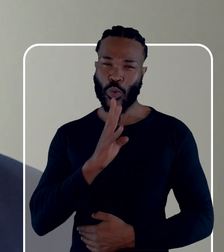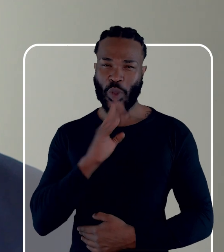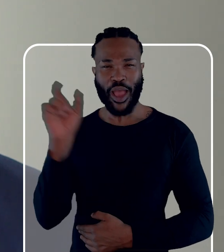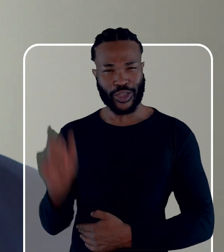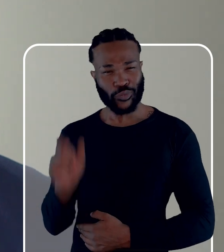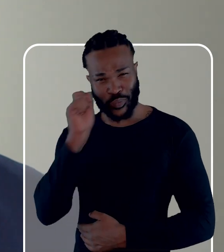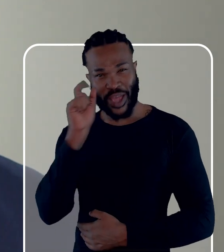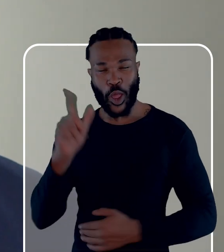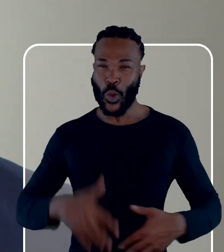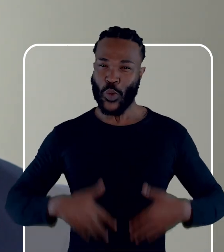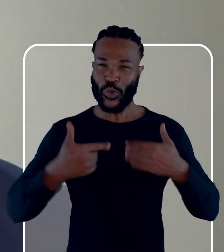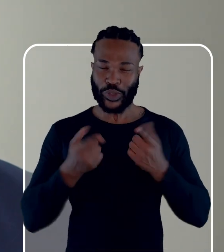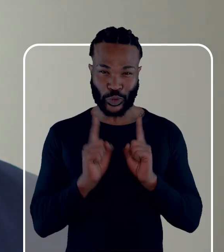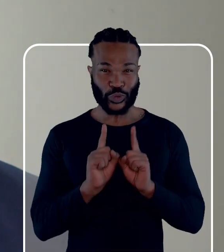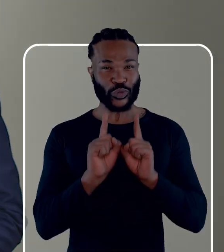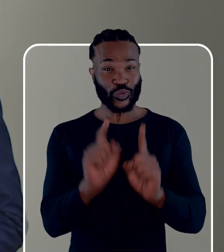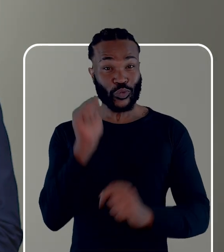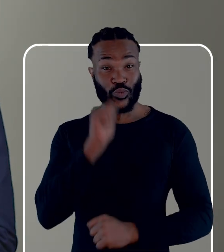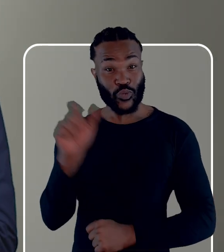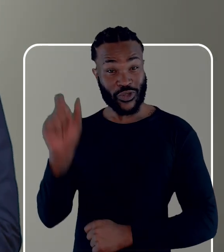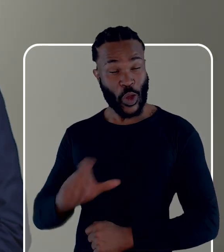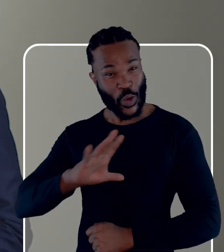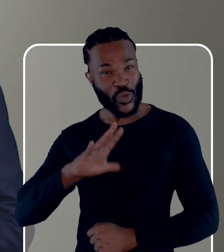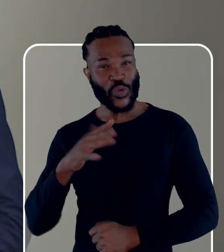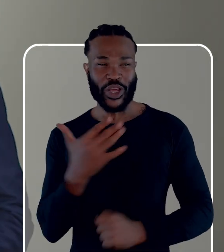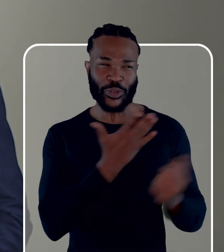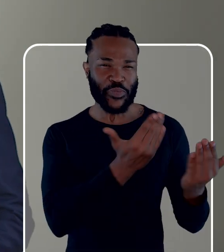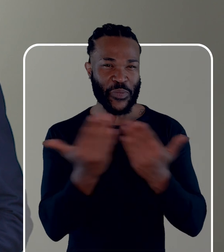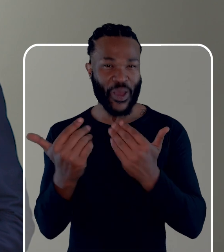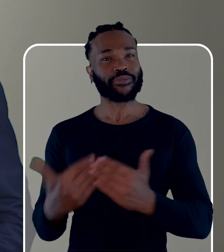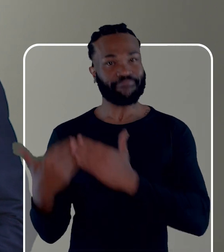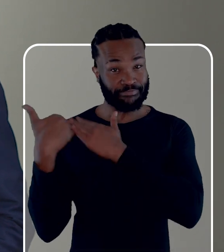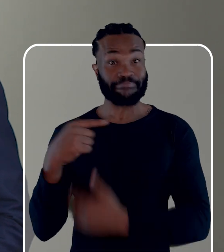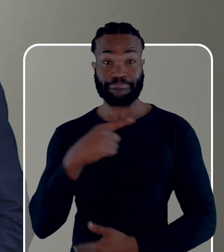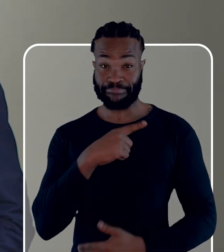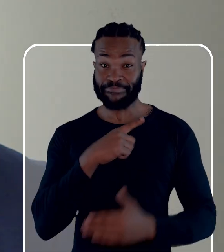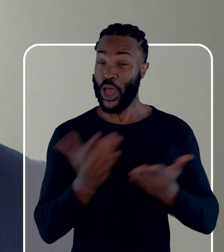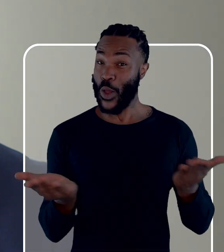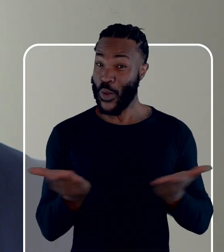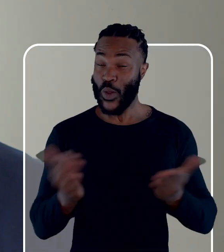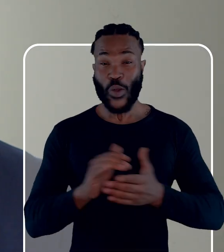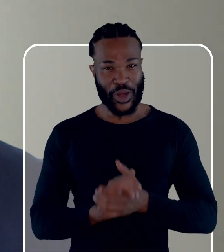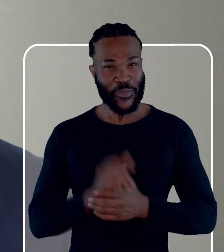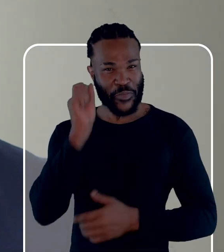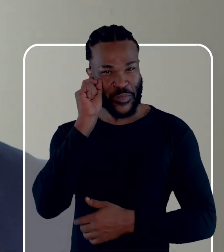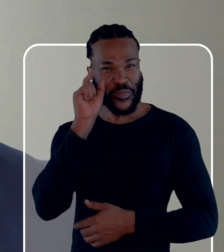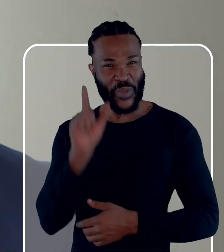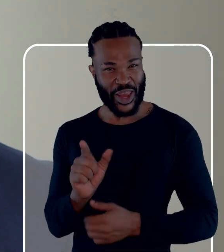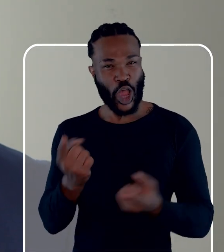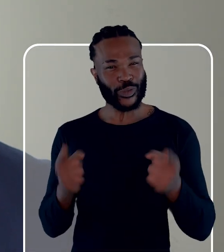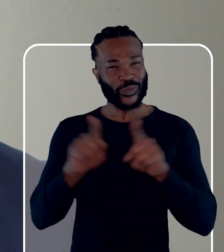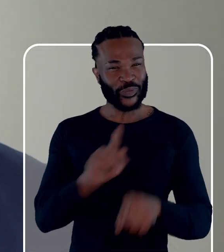Maria e tenho orgulho de caminhar ao seu lado. Uma mulher de coragem, diálogo e de responsabilidade. Agora, Maria do